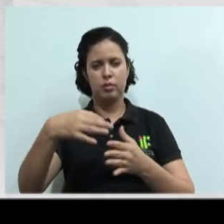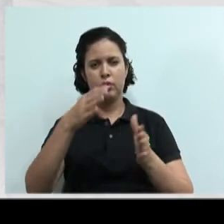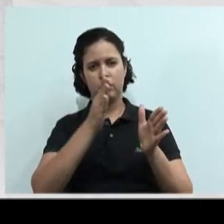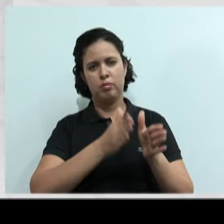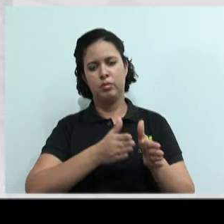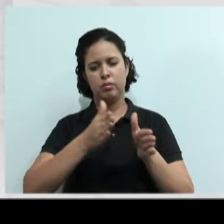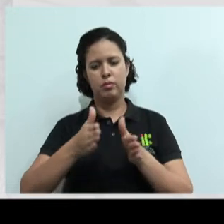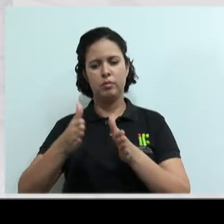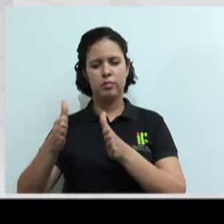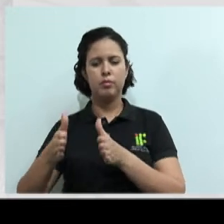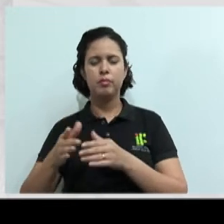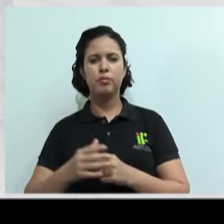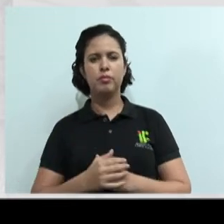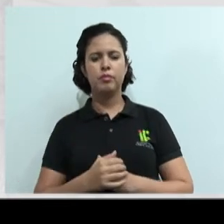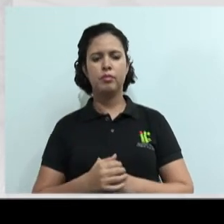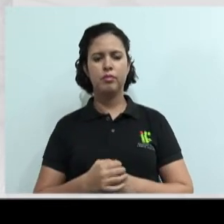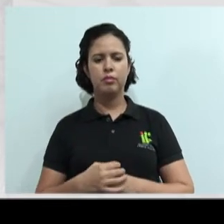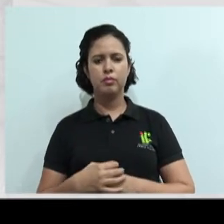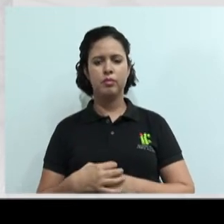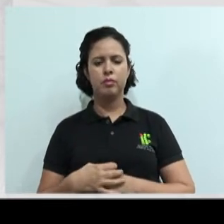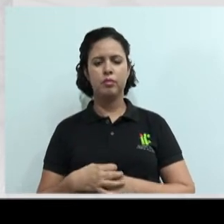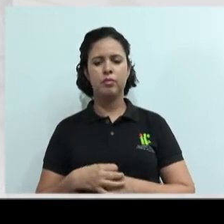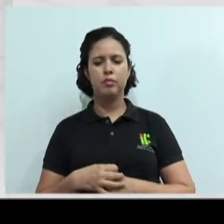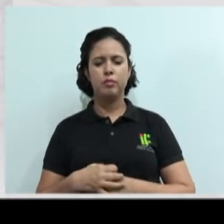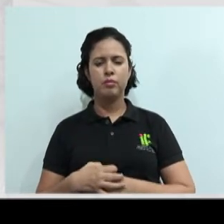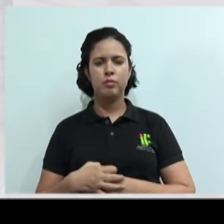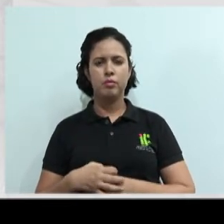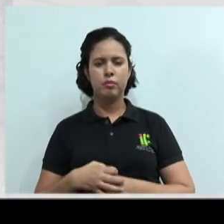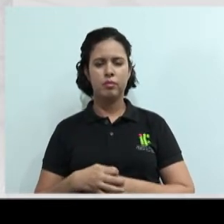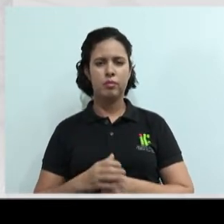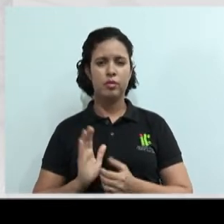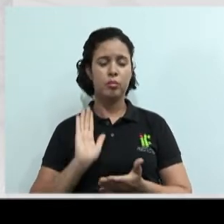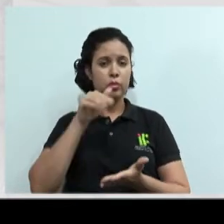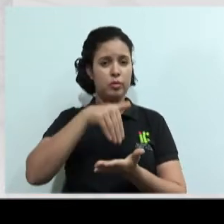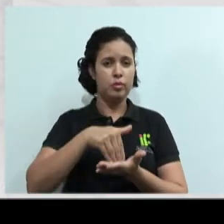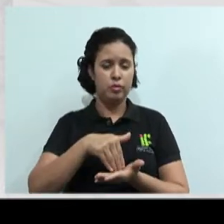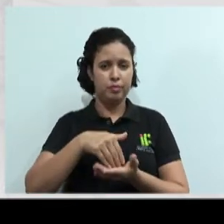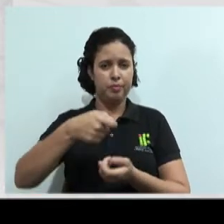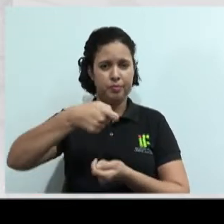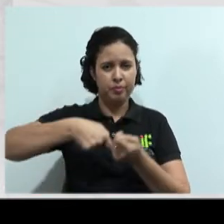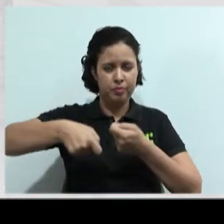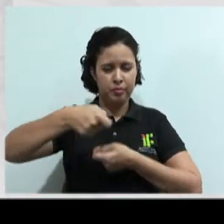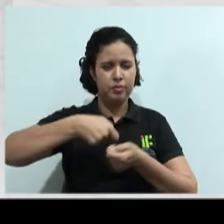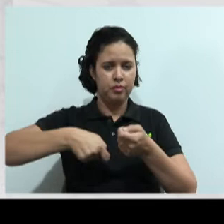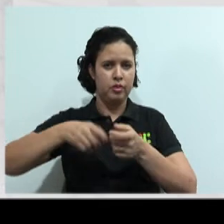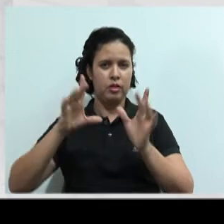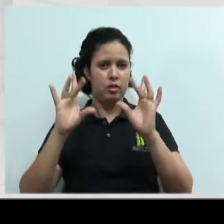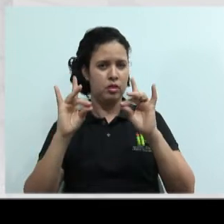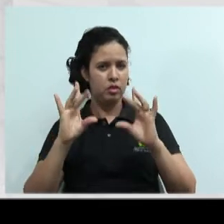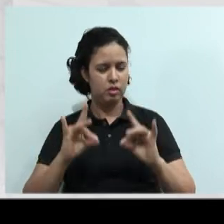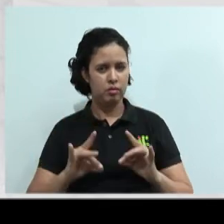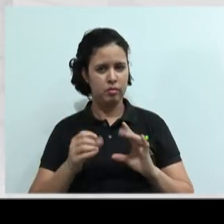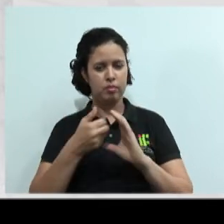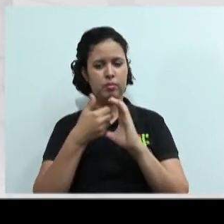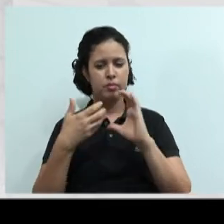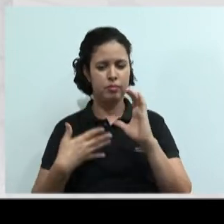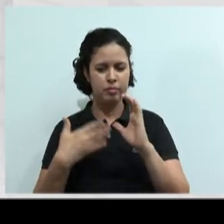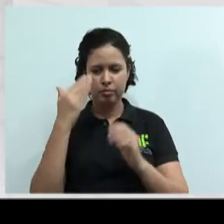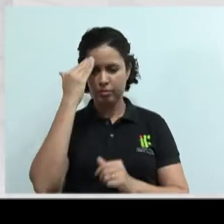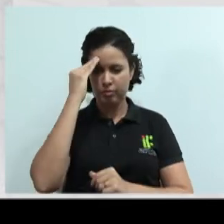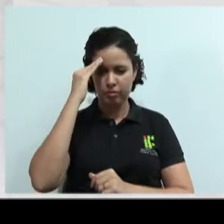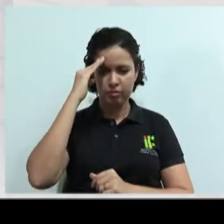ok? Por último, nós temos o negociador detalhista. E uma das características principais desse tipo de